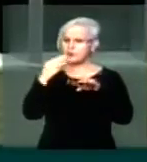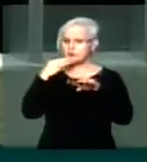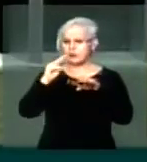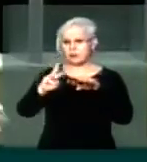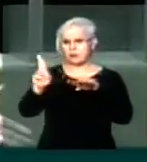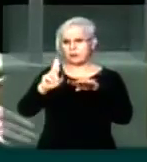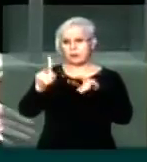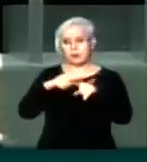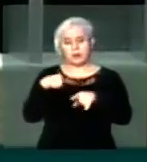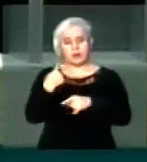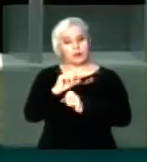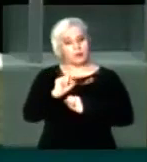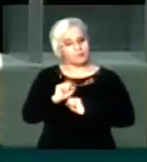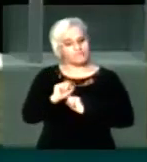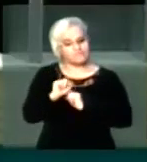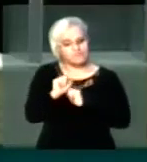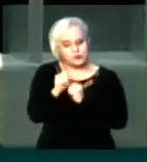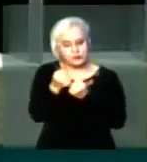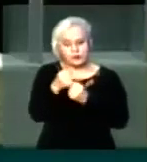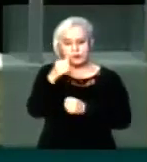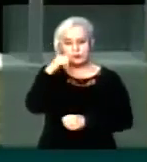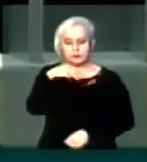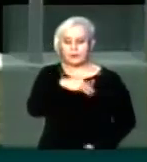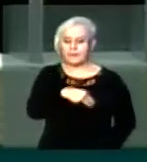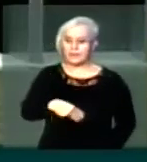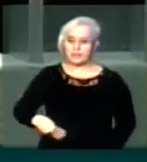agradecer um esforço da ministra do...